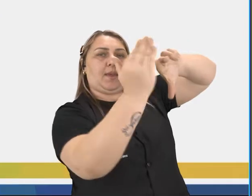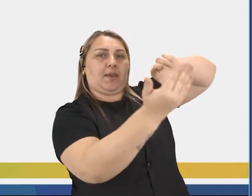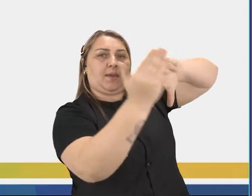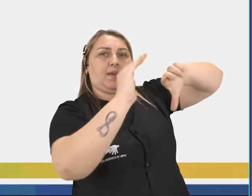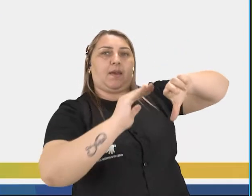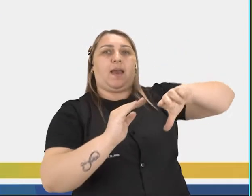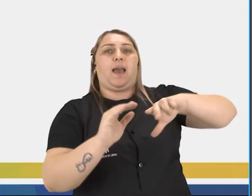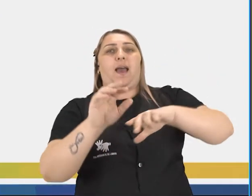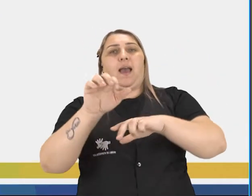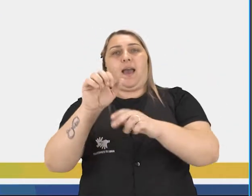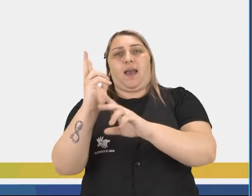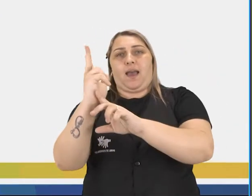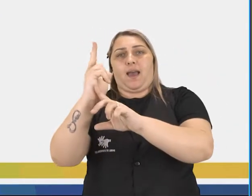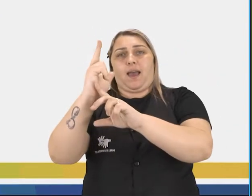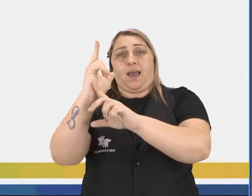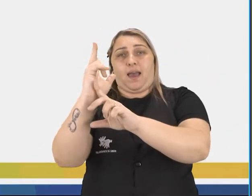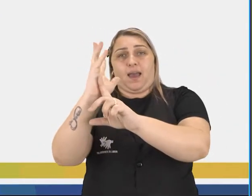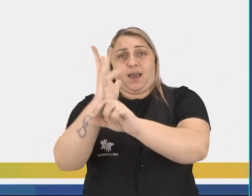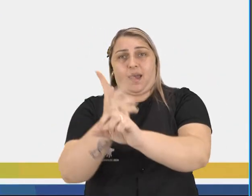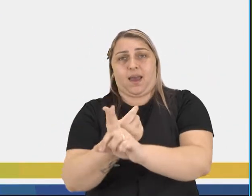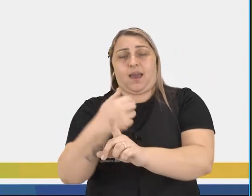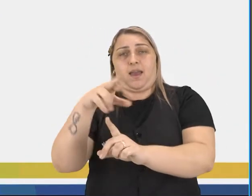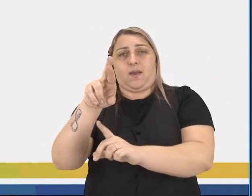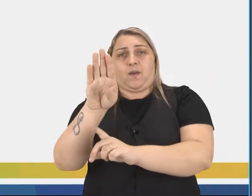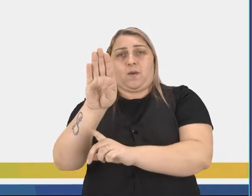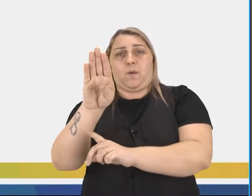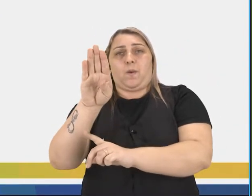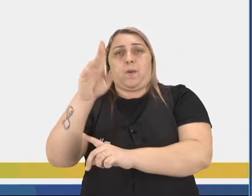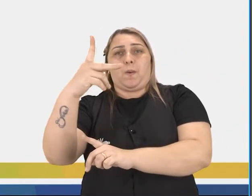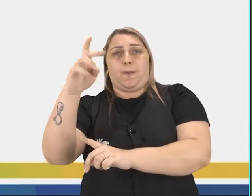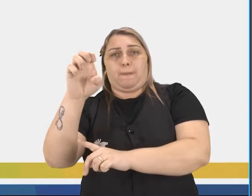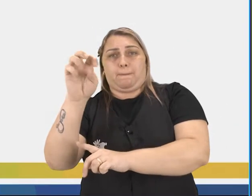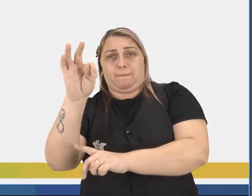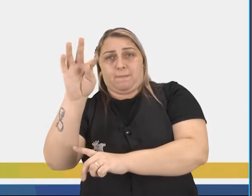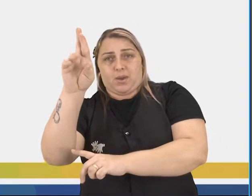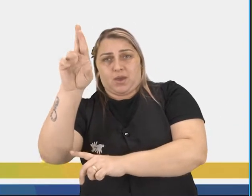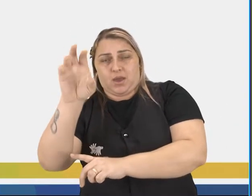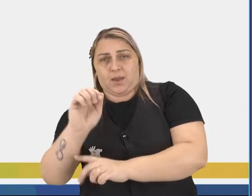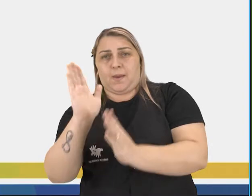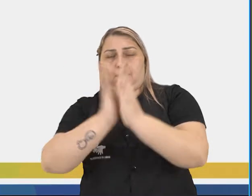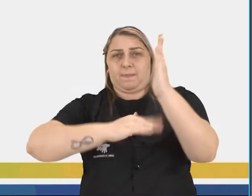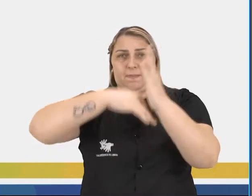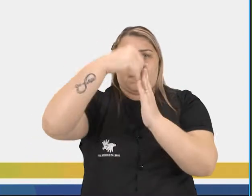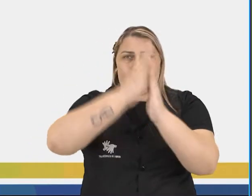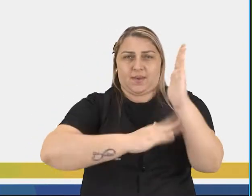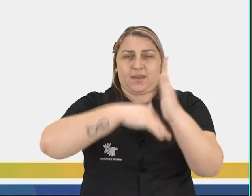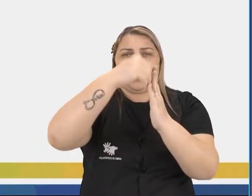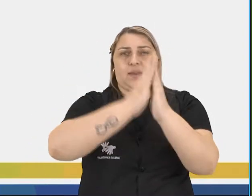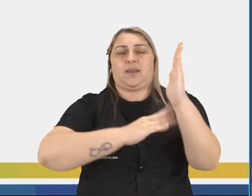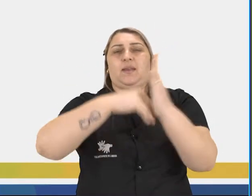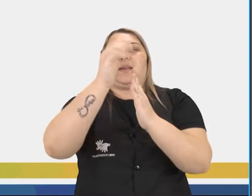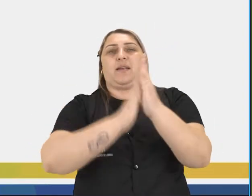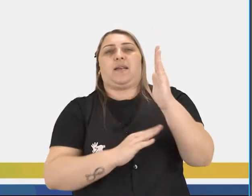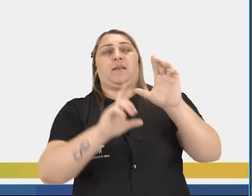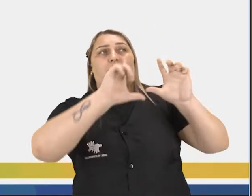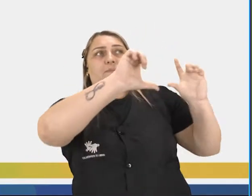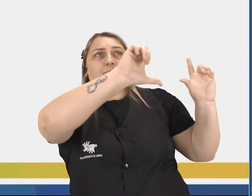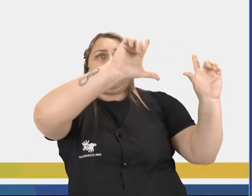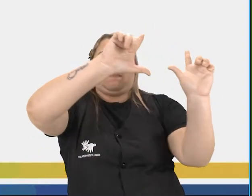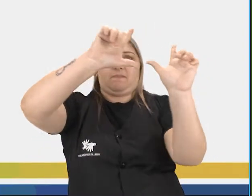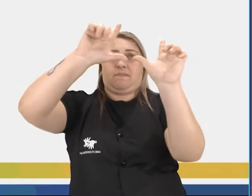como arte rupestre. O homem primitivo pintava nas paredes das grutas, nas cavernas, das galerias